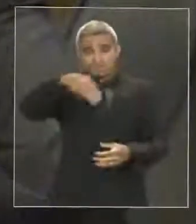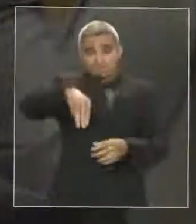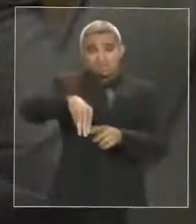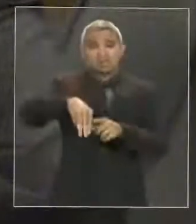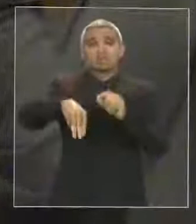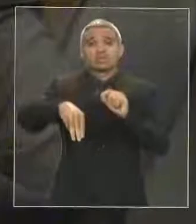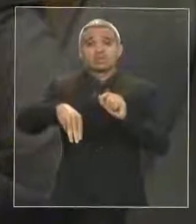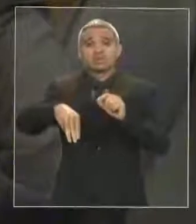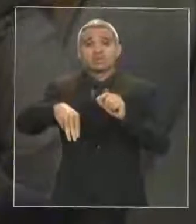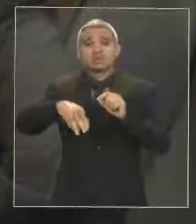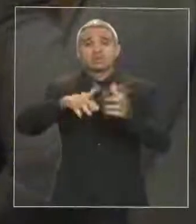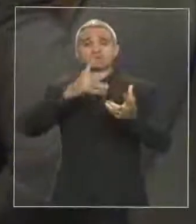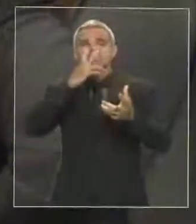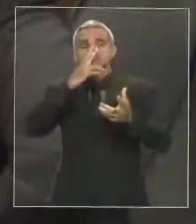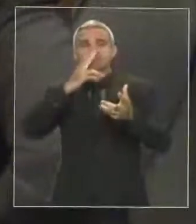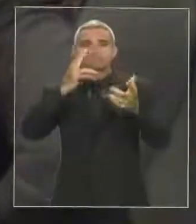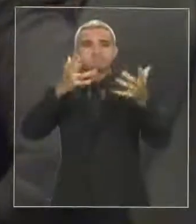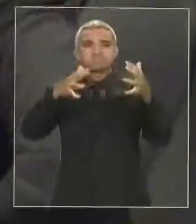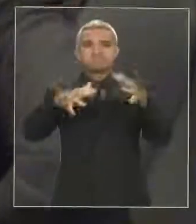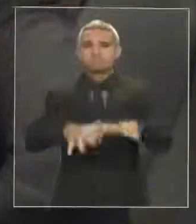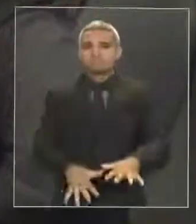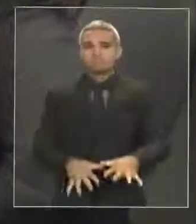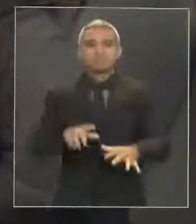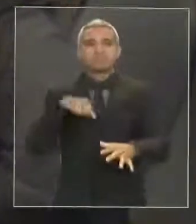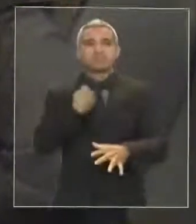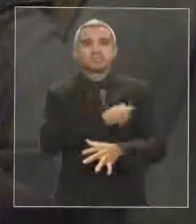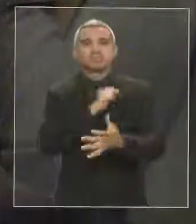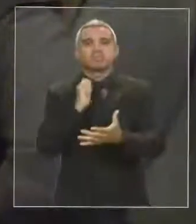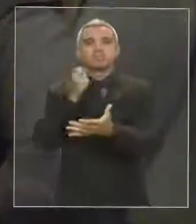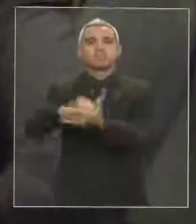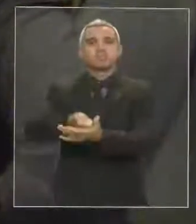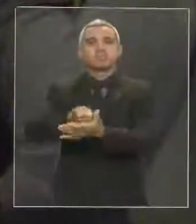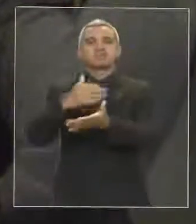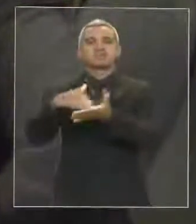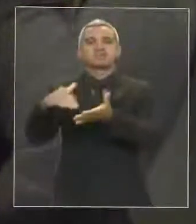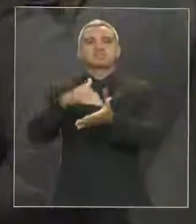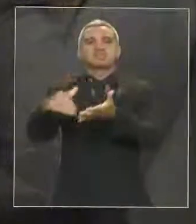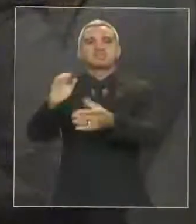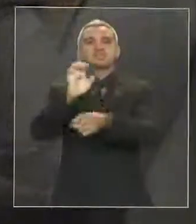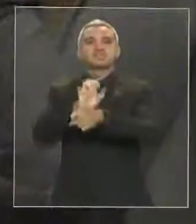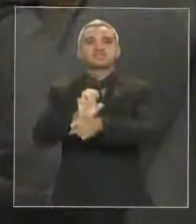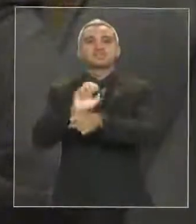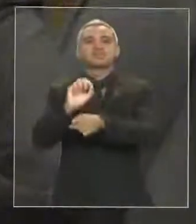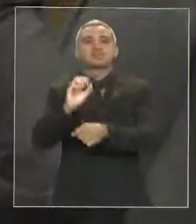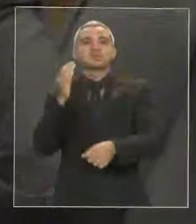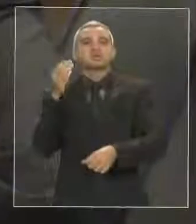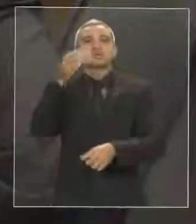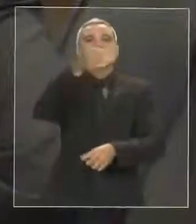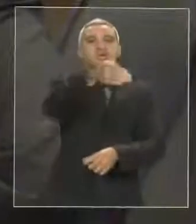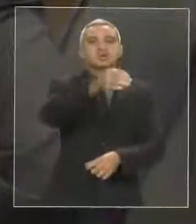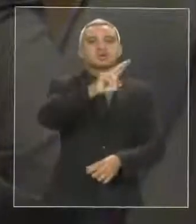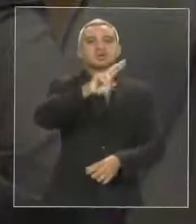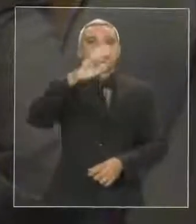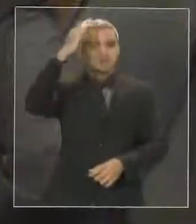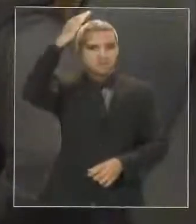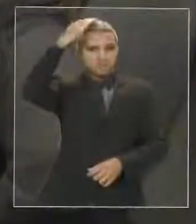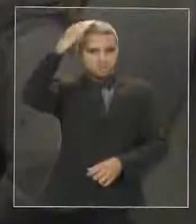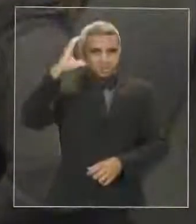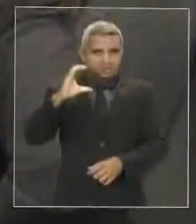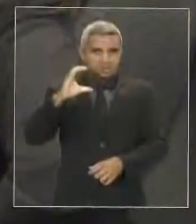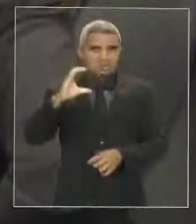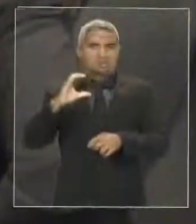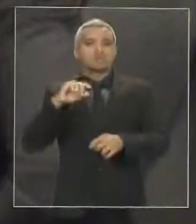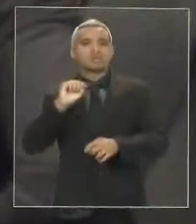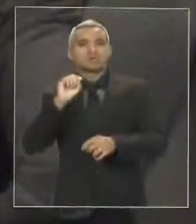Curitiba, sendo pago, nós pagando, o secretário de Estado, para estar em Curitiba para ver Lula falar. Por isso que nós estamos